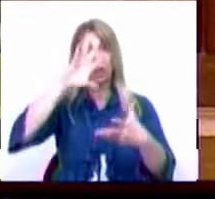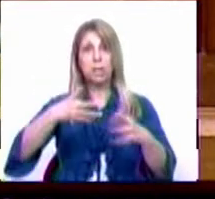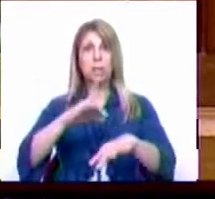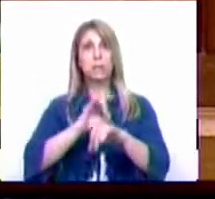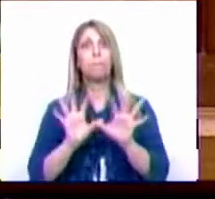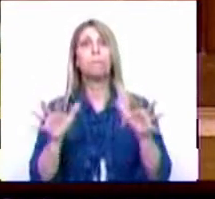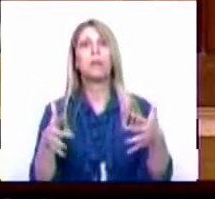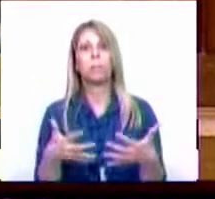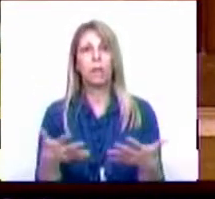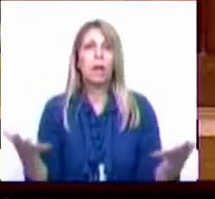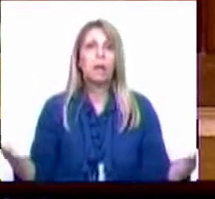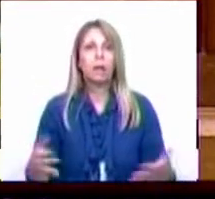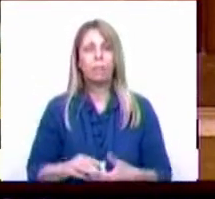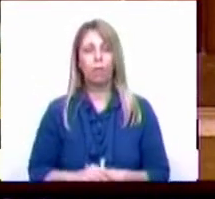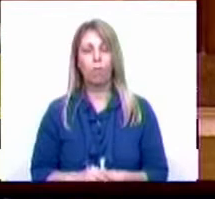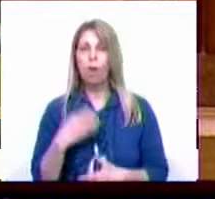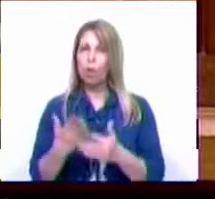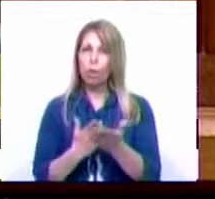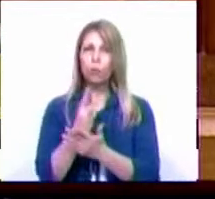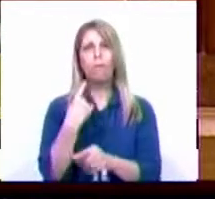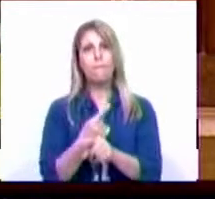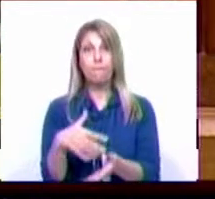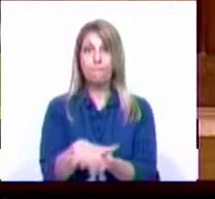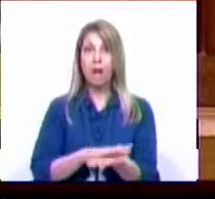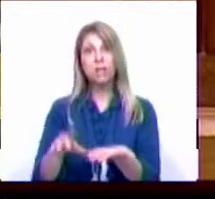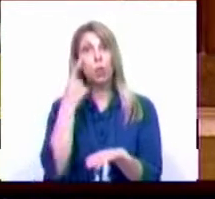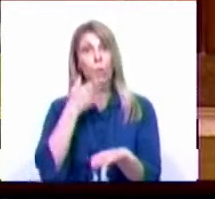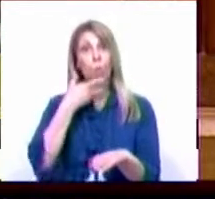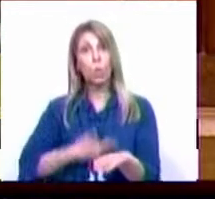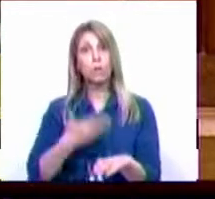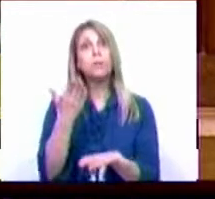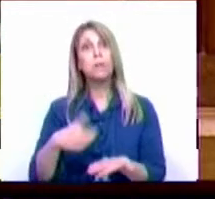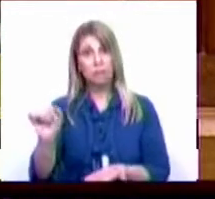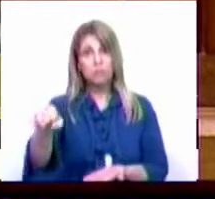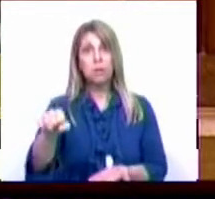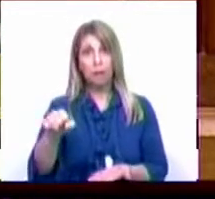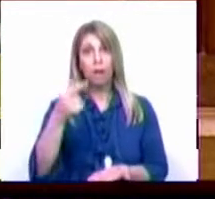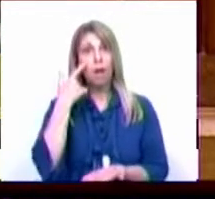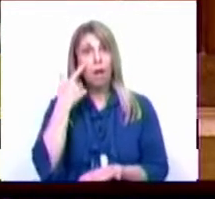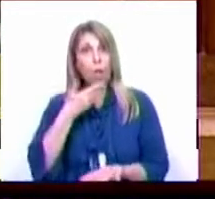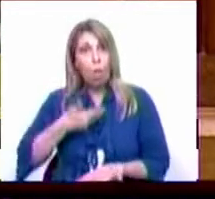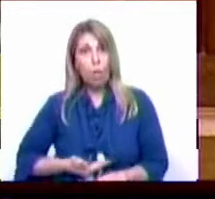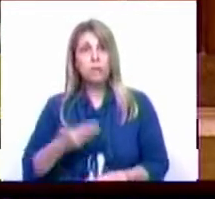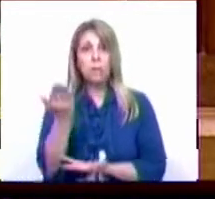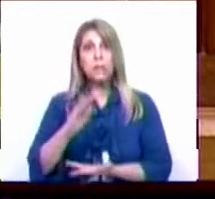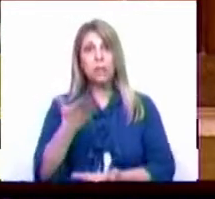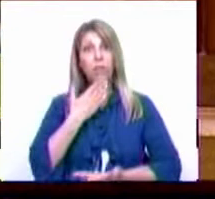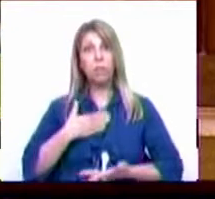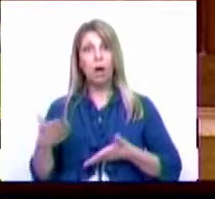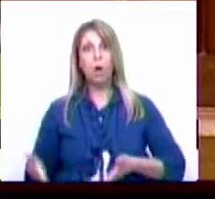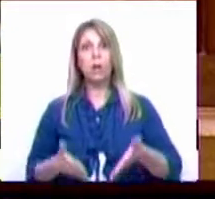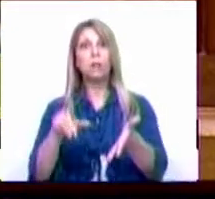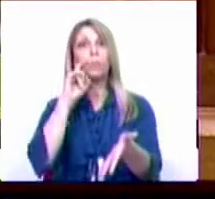E, portanto, continuaremos a basear-nos no conhecimento científico. Sim, porque é o conhecimento científico que nos tem norteado para proteger a